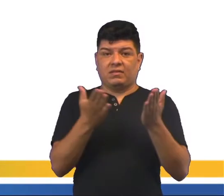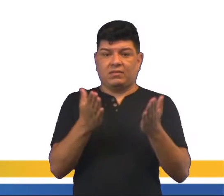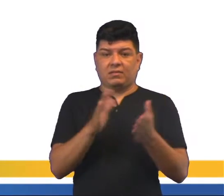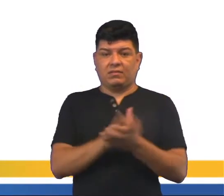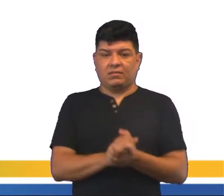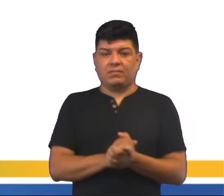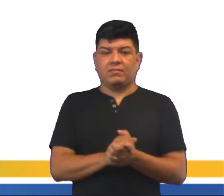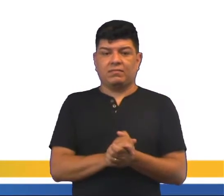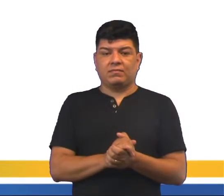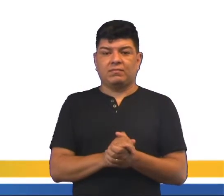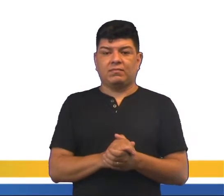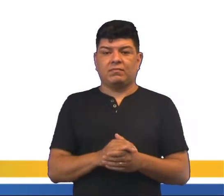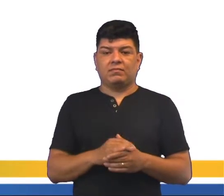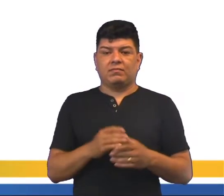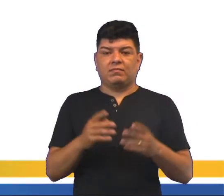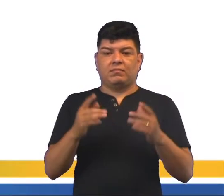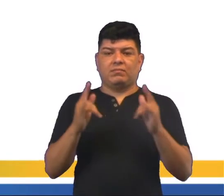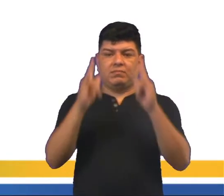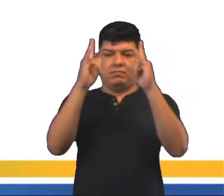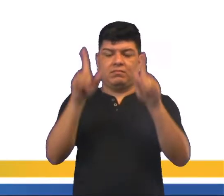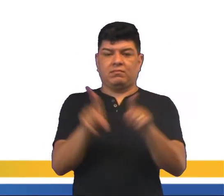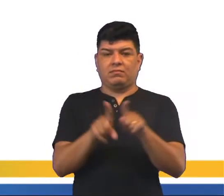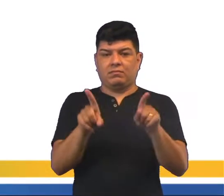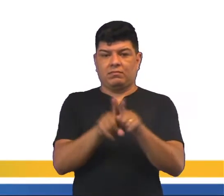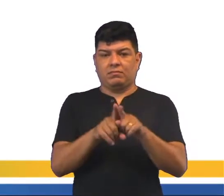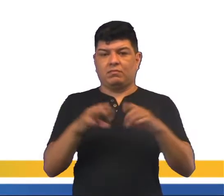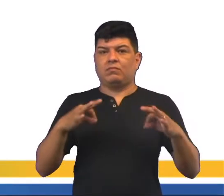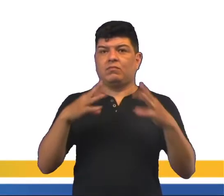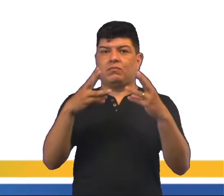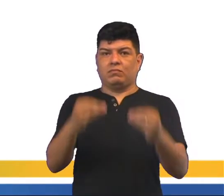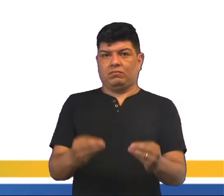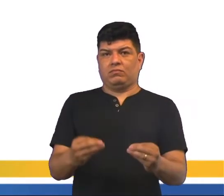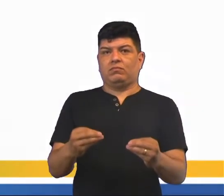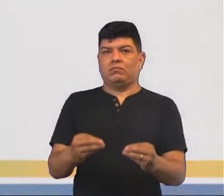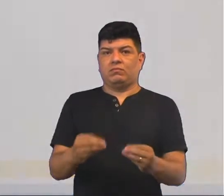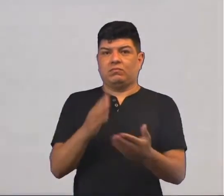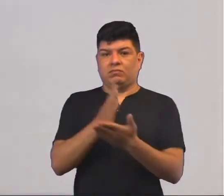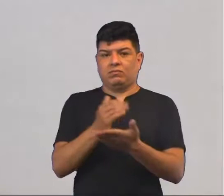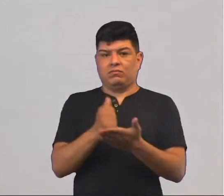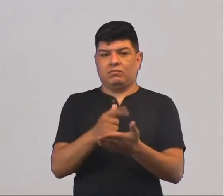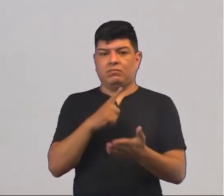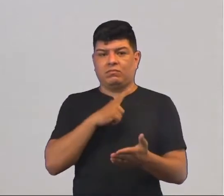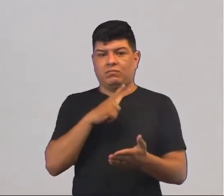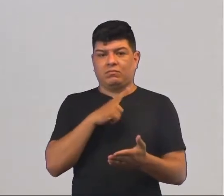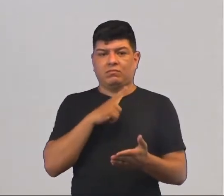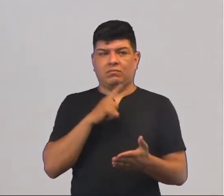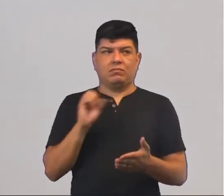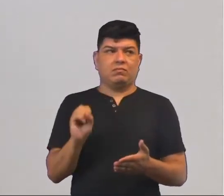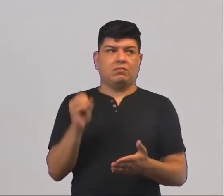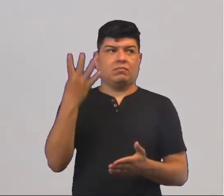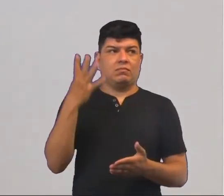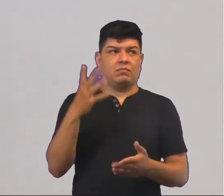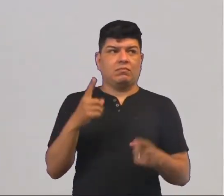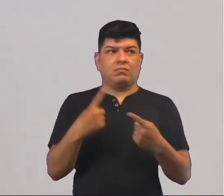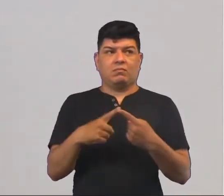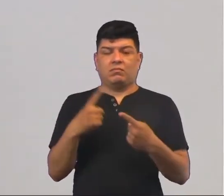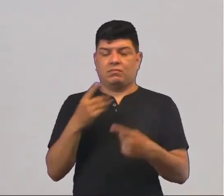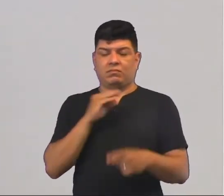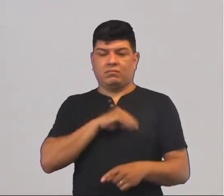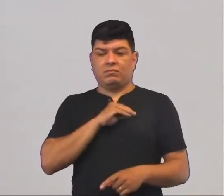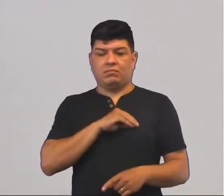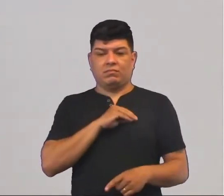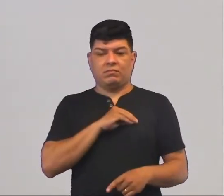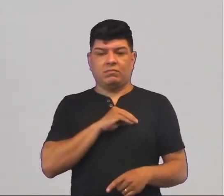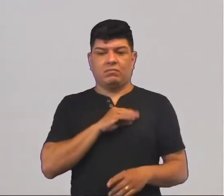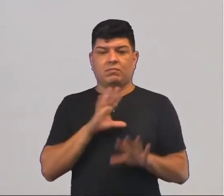alta, tem os condomínios fechados, então há toda essa divisão, isso acontece também pelo quê? Pela renda,